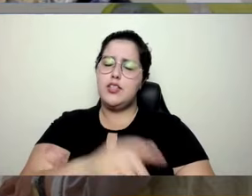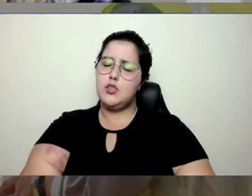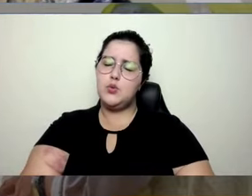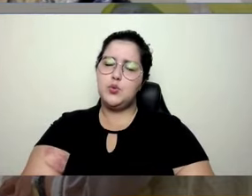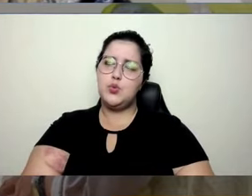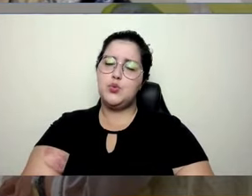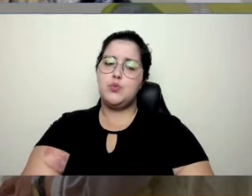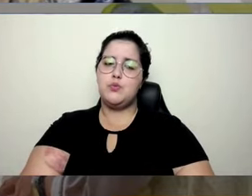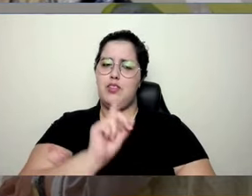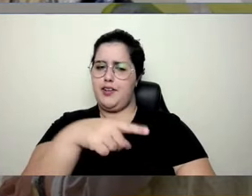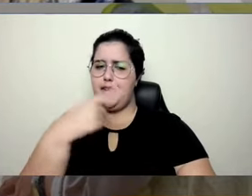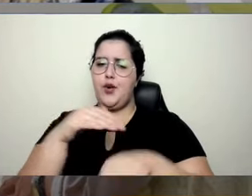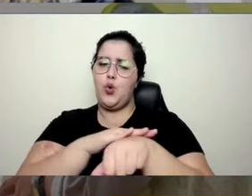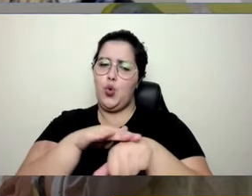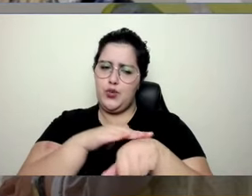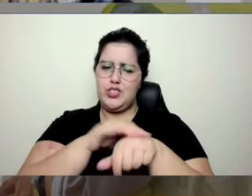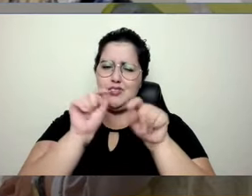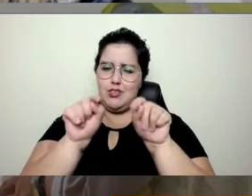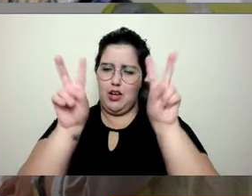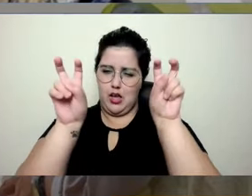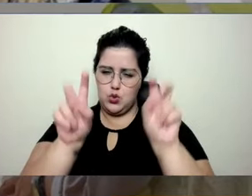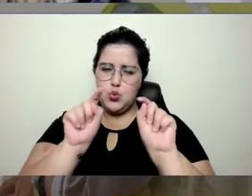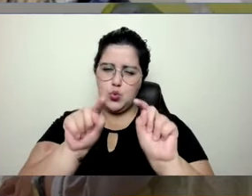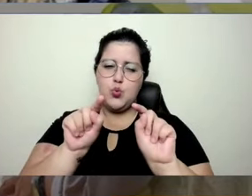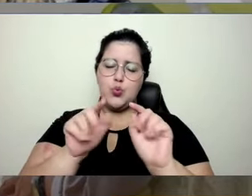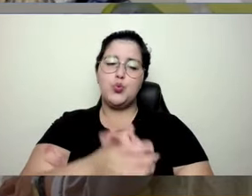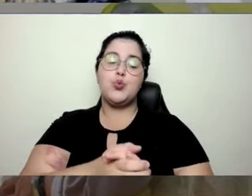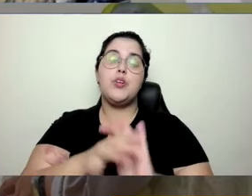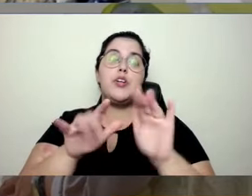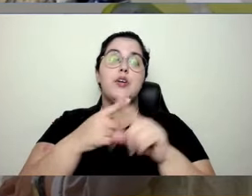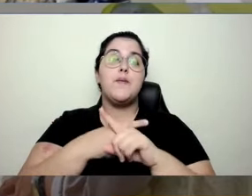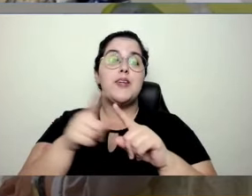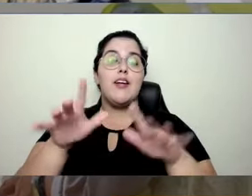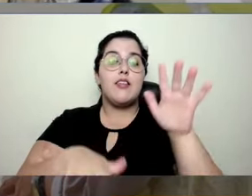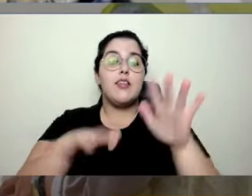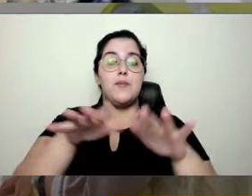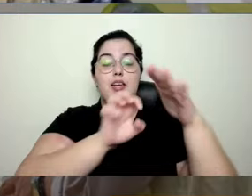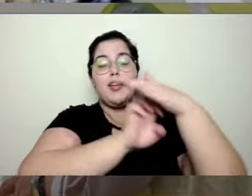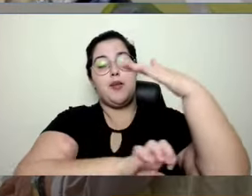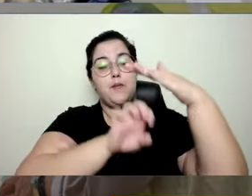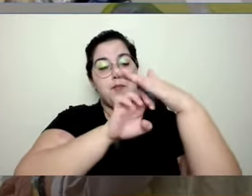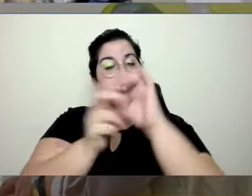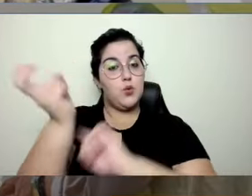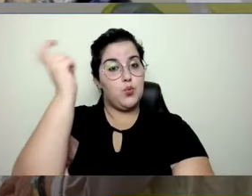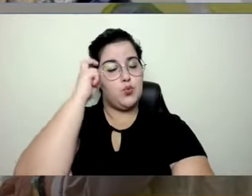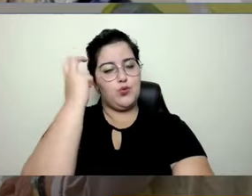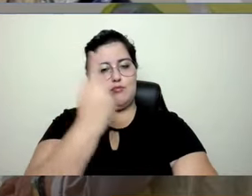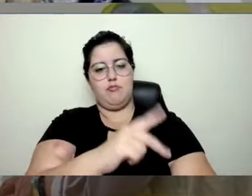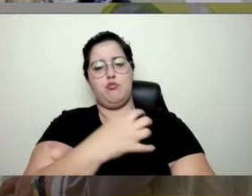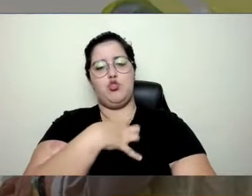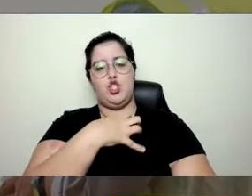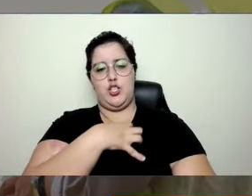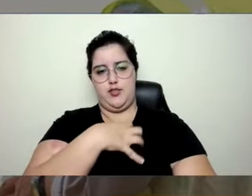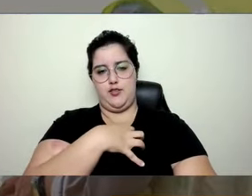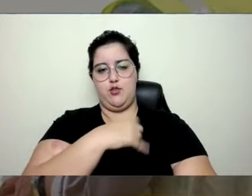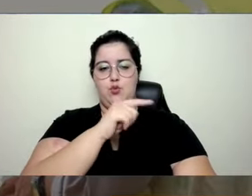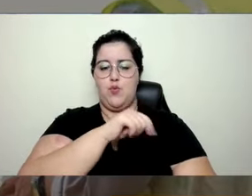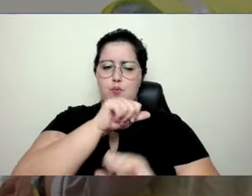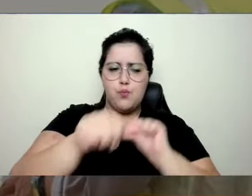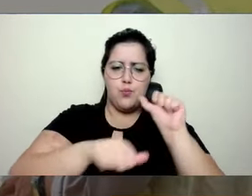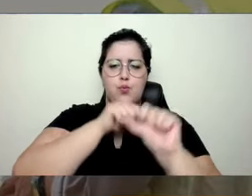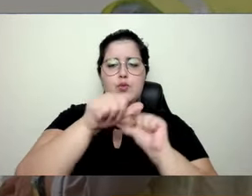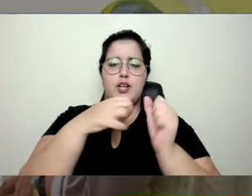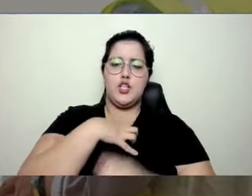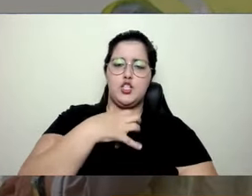tudo isso que a gente está falando, depende muito da cultura organizacional das empresas também, de querer mudar a chavinha, né,